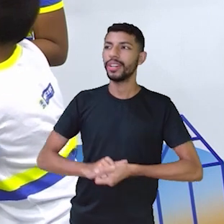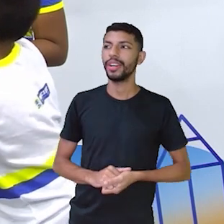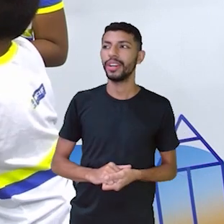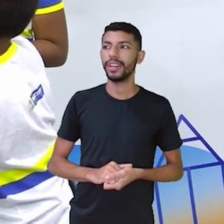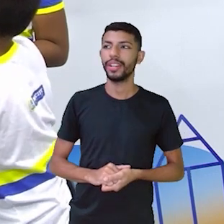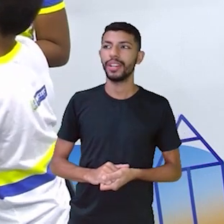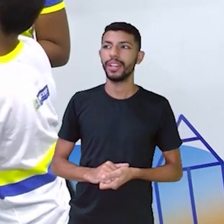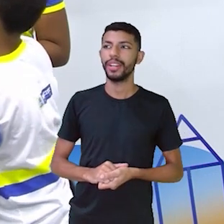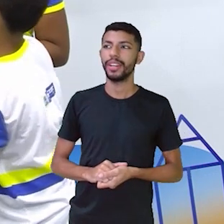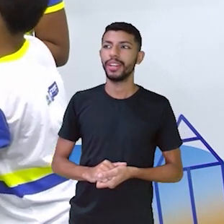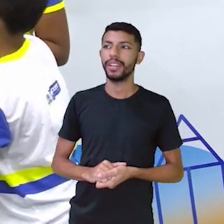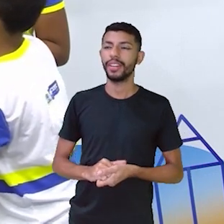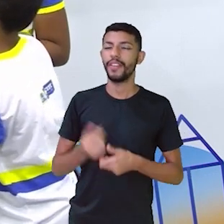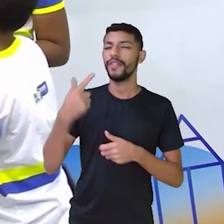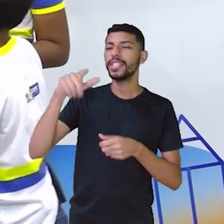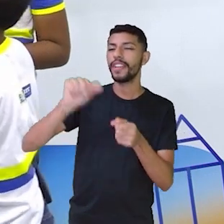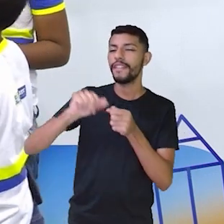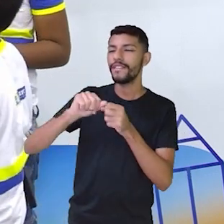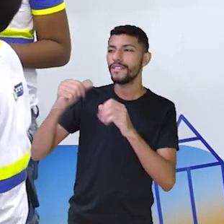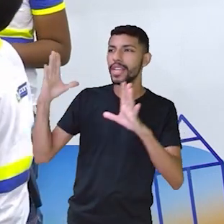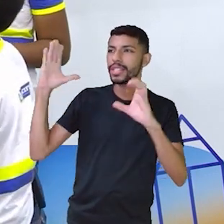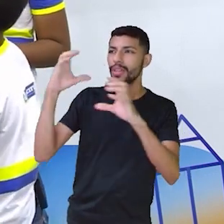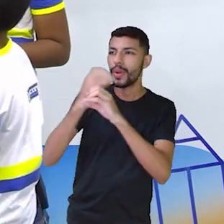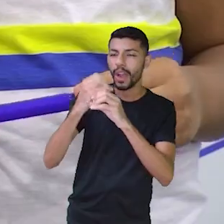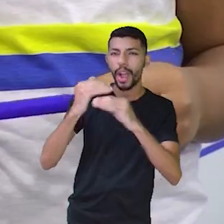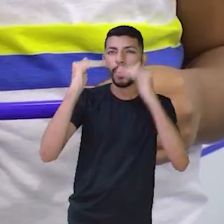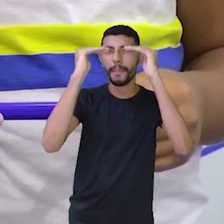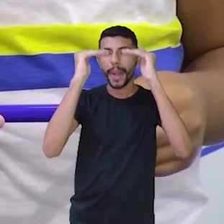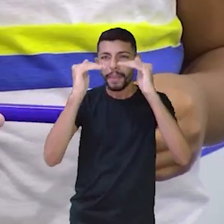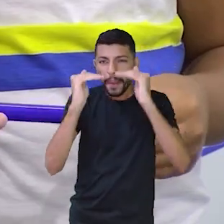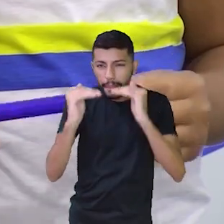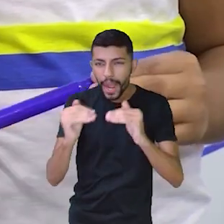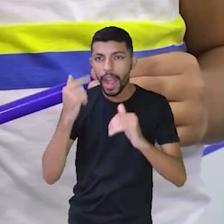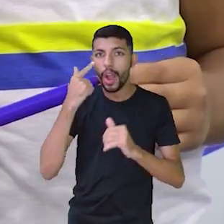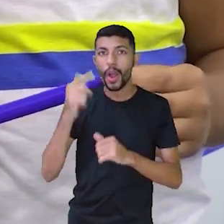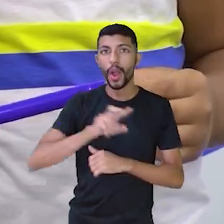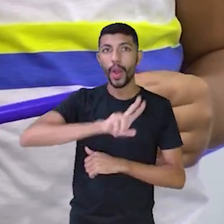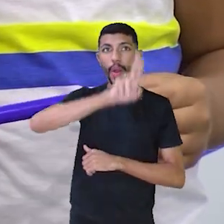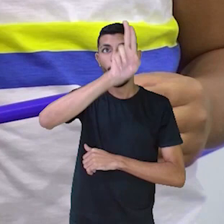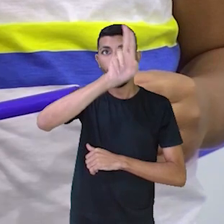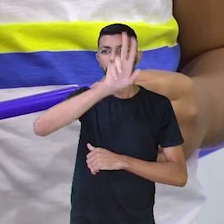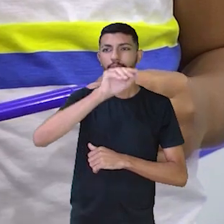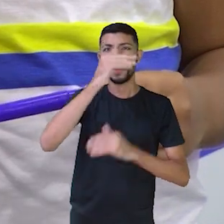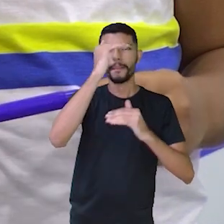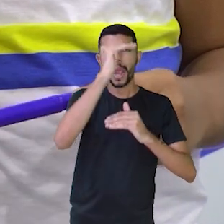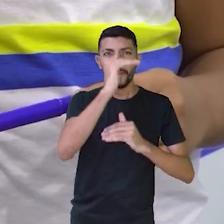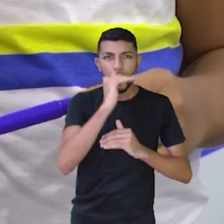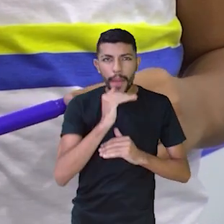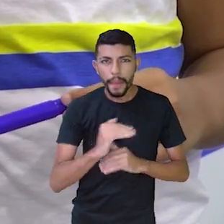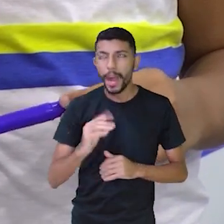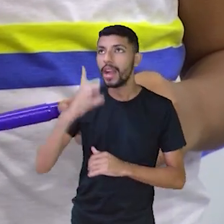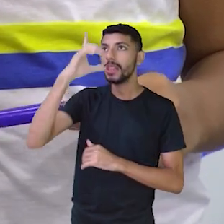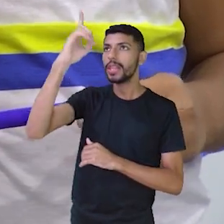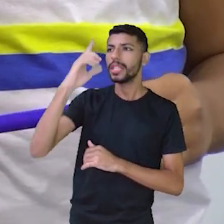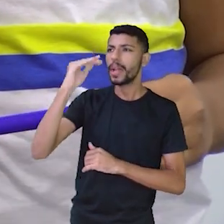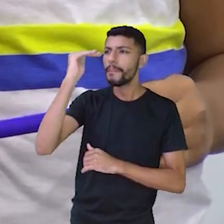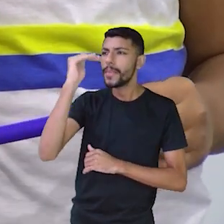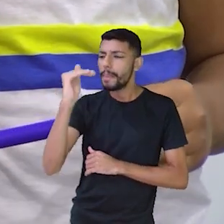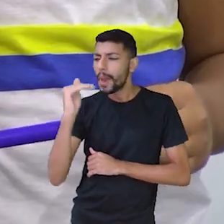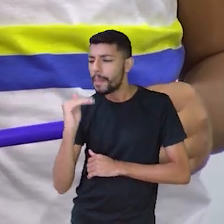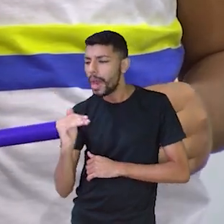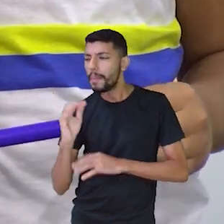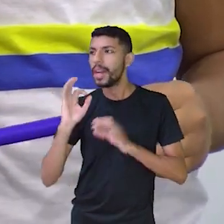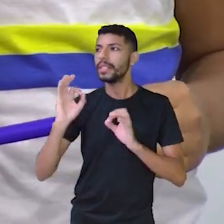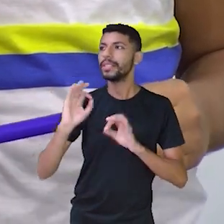Você armou a conta, não foi? Ele armou aqui, ó, colocando unidade embaixo de unidade, dezena embaixo